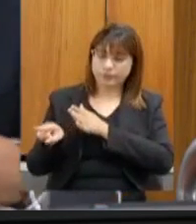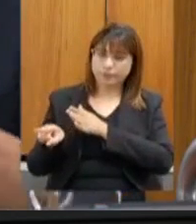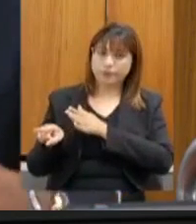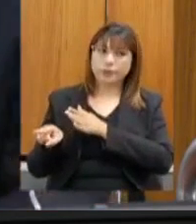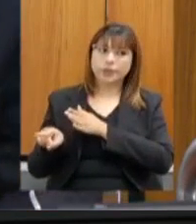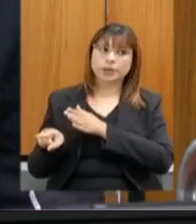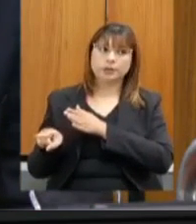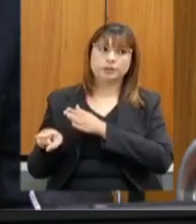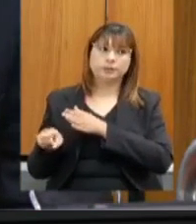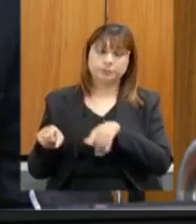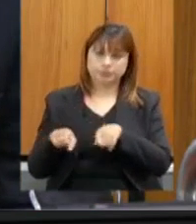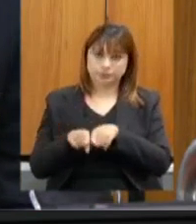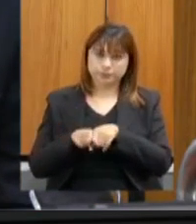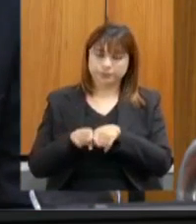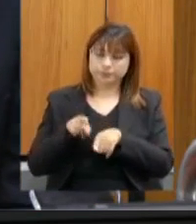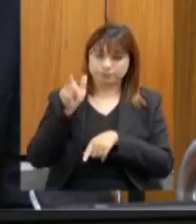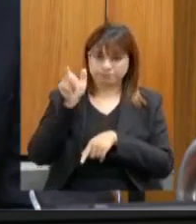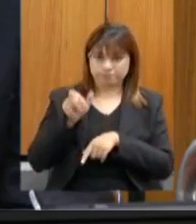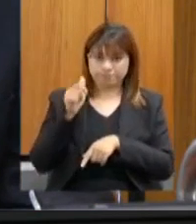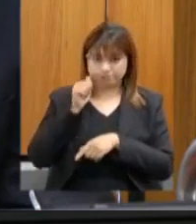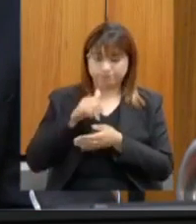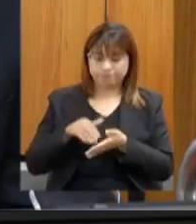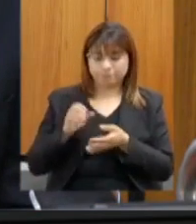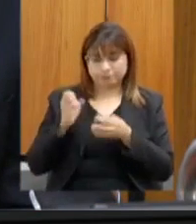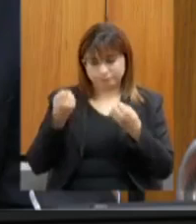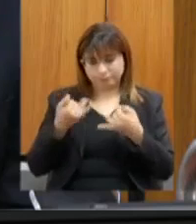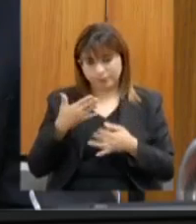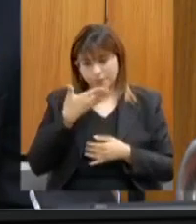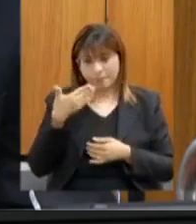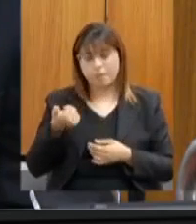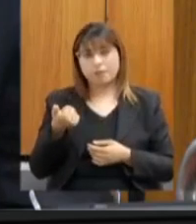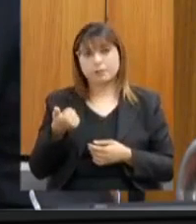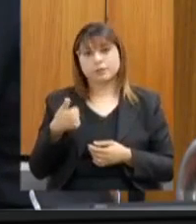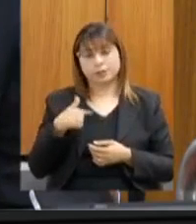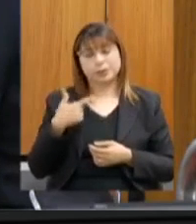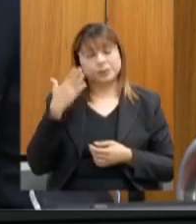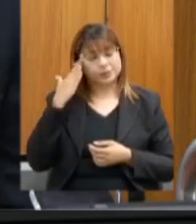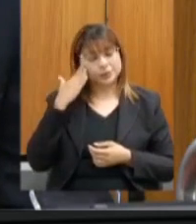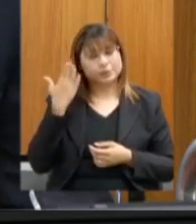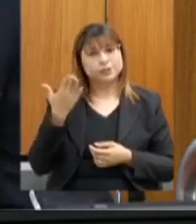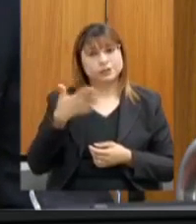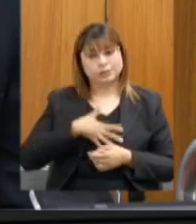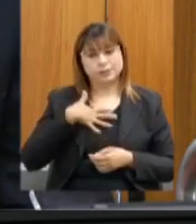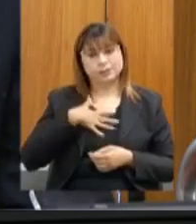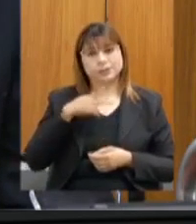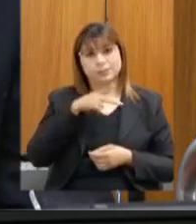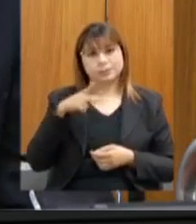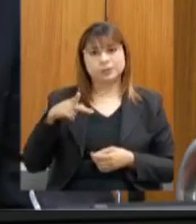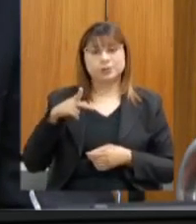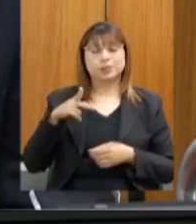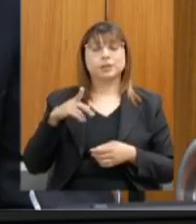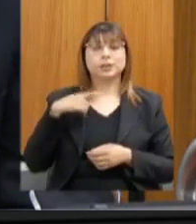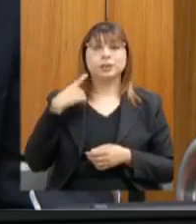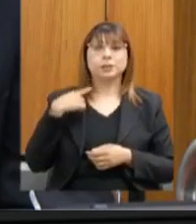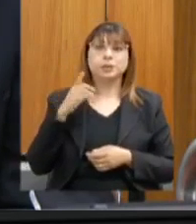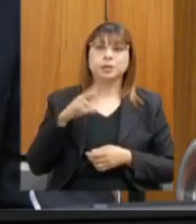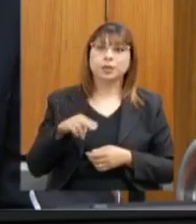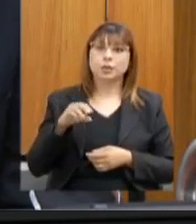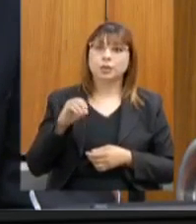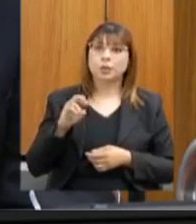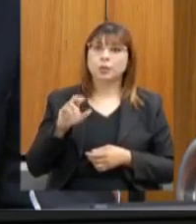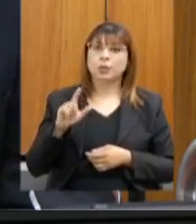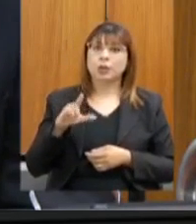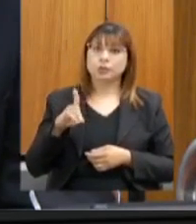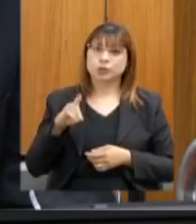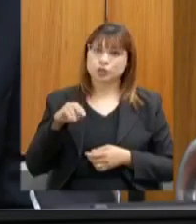até para que a senhora possa falar um pouco mais disso, e eu tenho certeza da satisfação do nosso presidente, deputado Noraldino, de ver